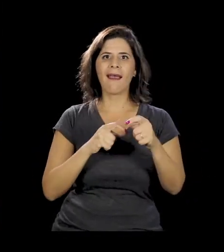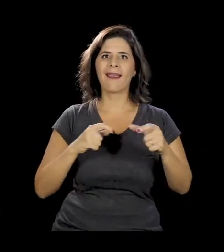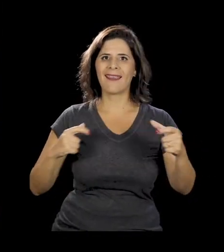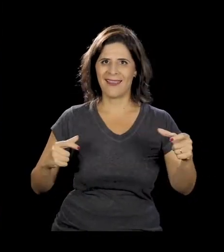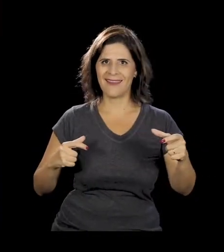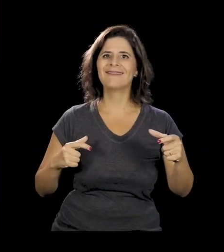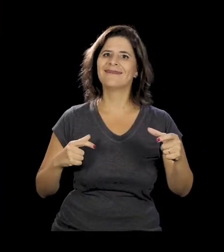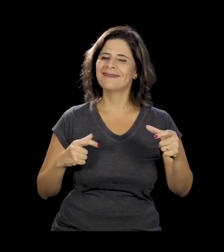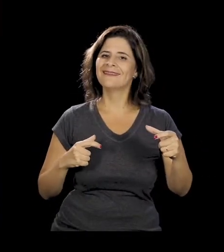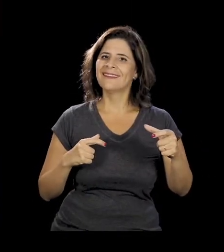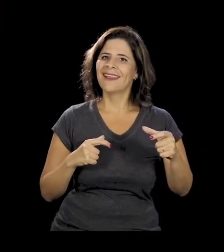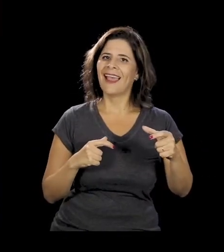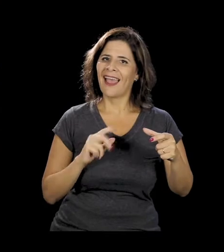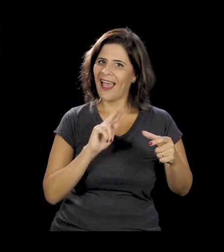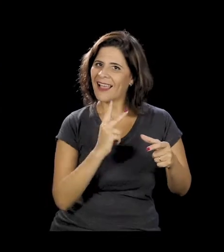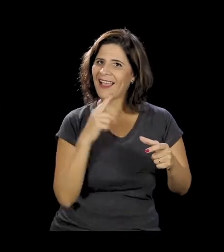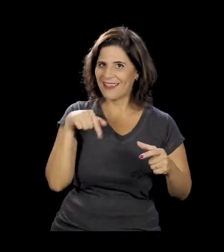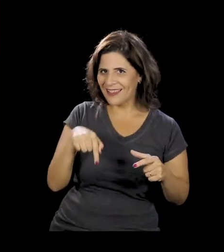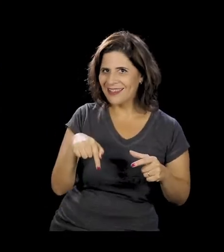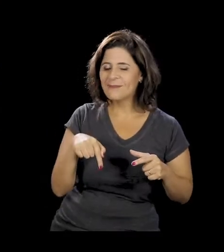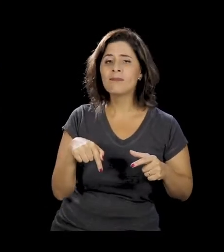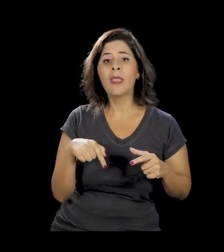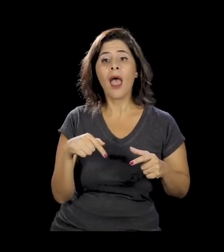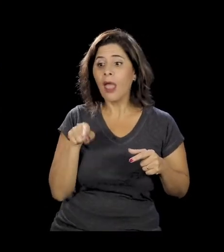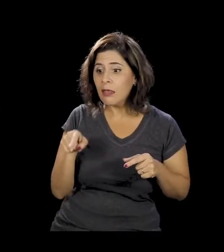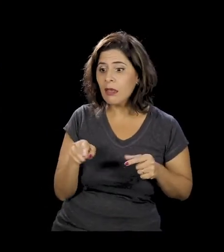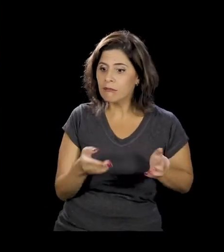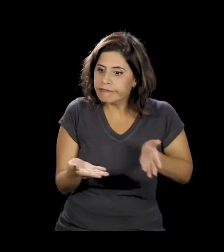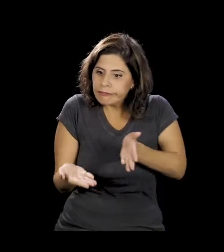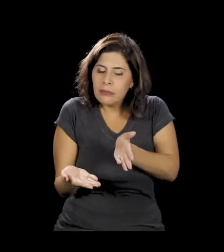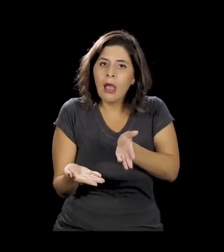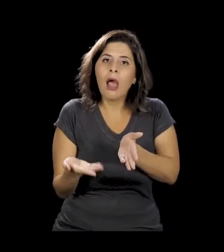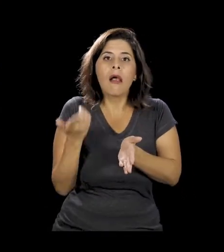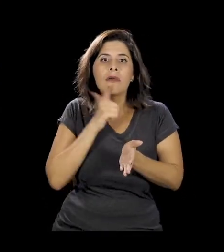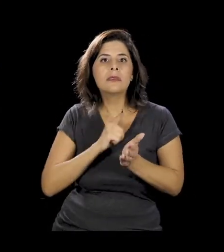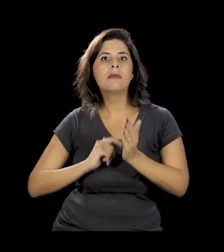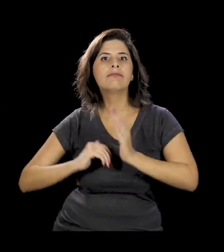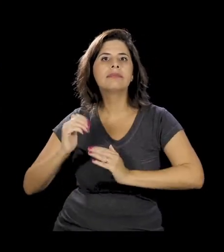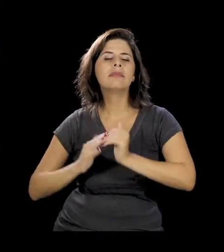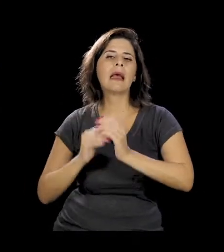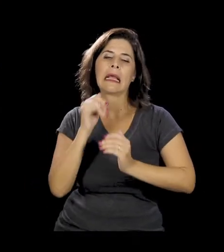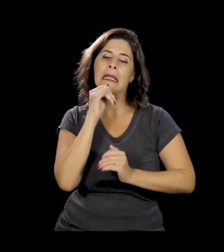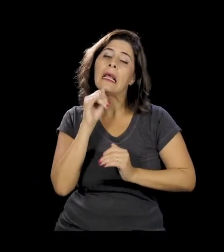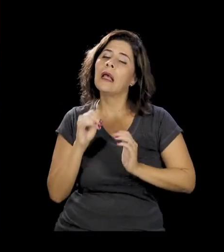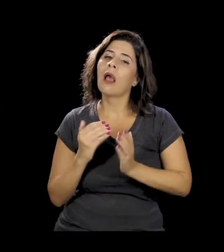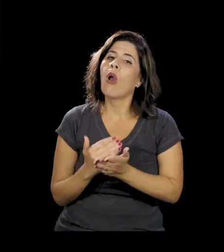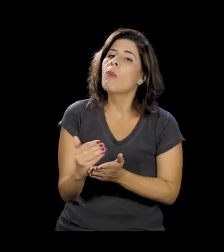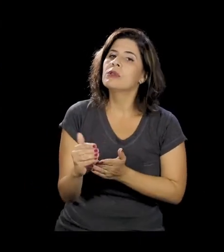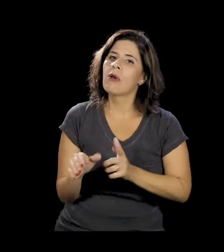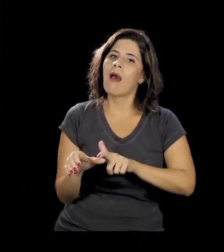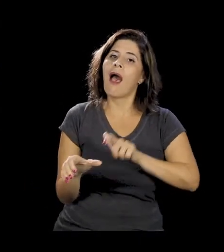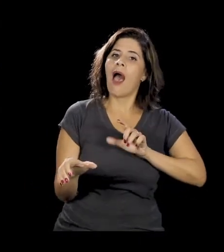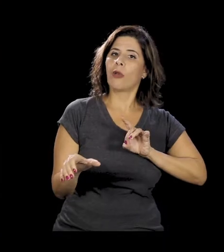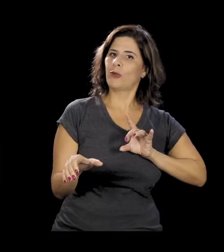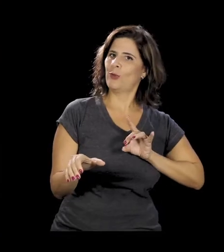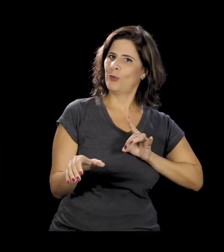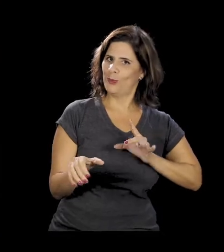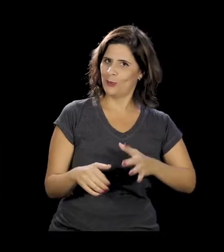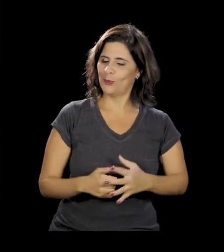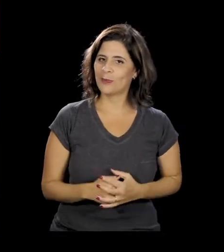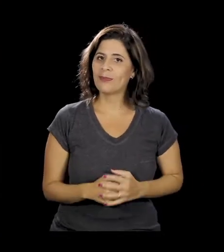estrutura de HQ. E ele conseguiu adquirir uma série de habilidades, começaram por habilidades de autonomia, né?